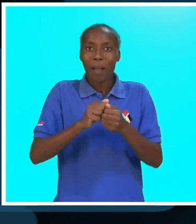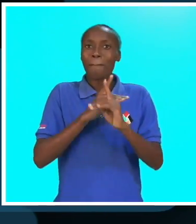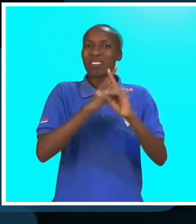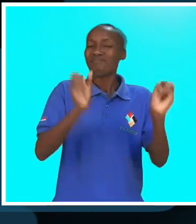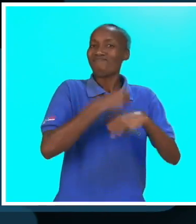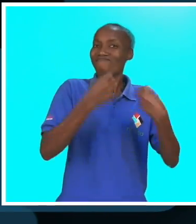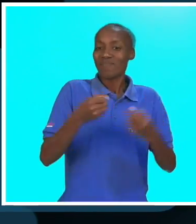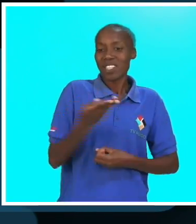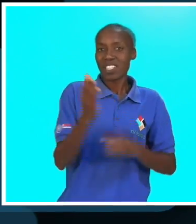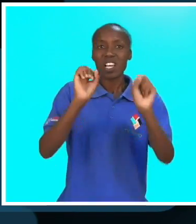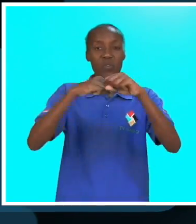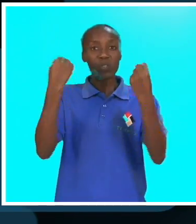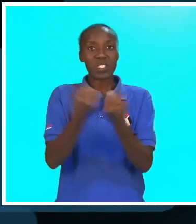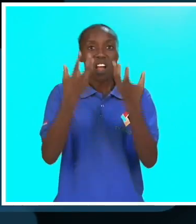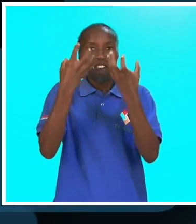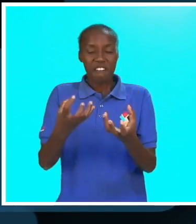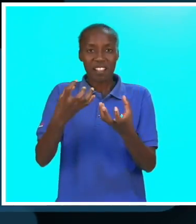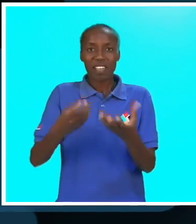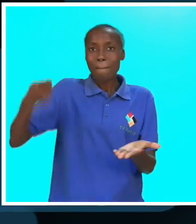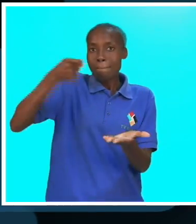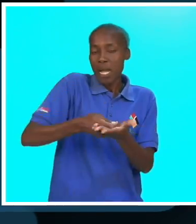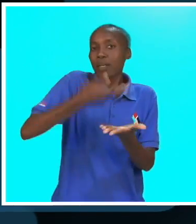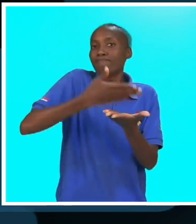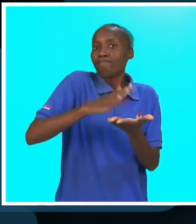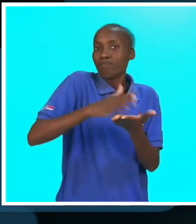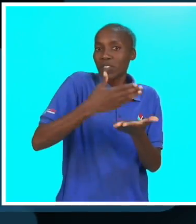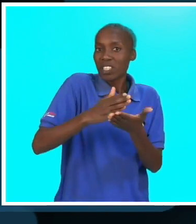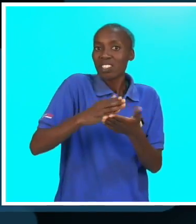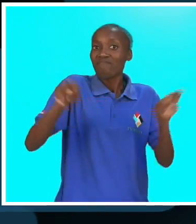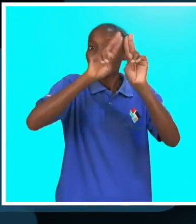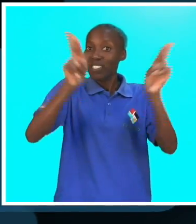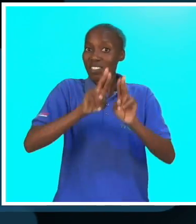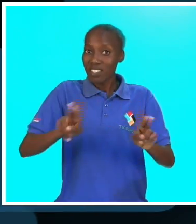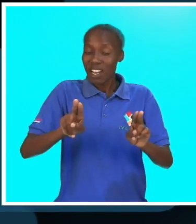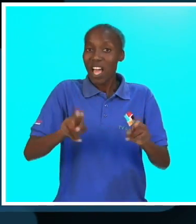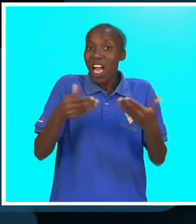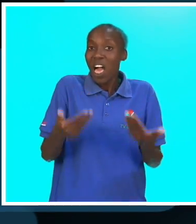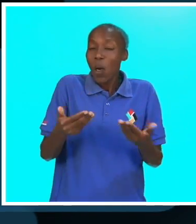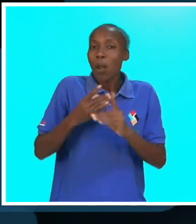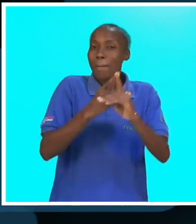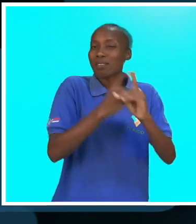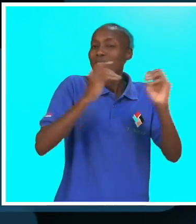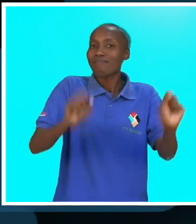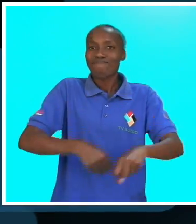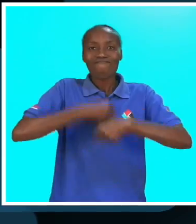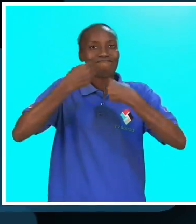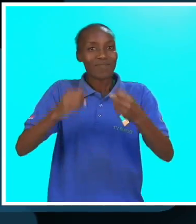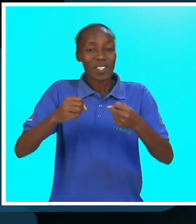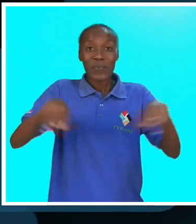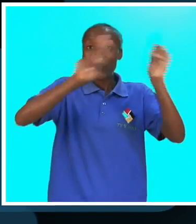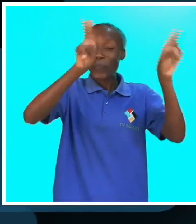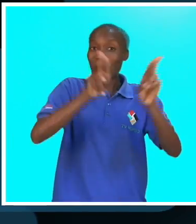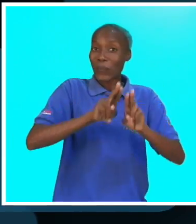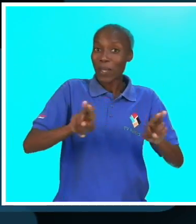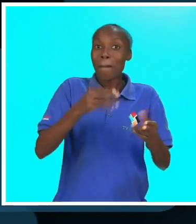desta agremiação por ter uma dívida a nível internacional, que isto é, não pode participar nas